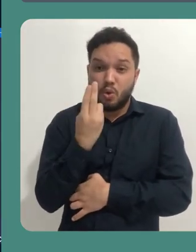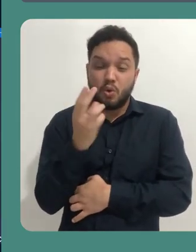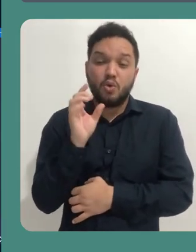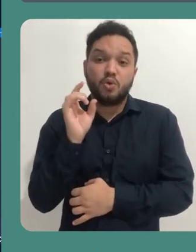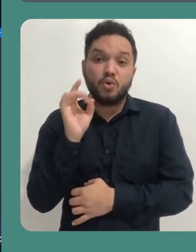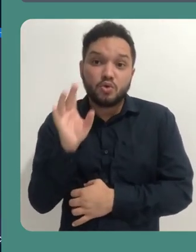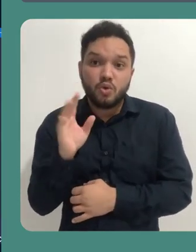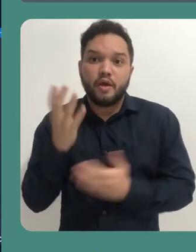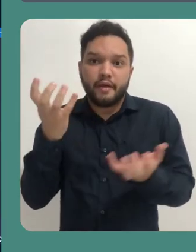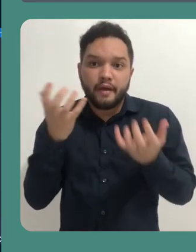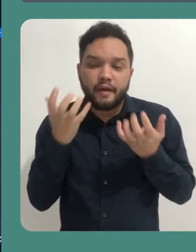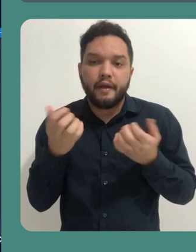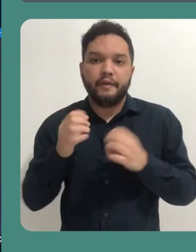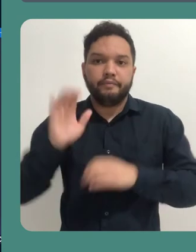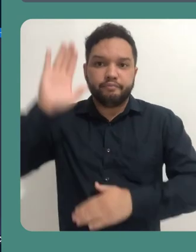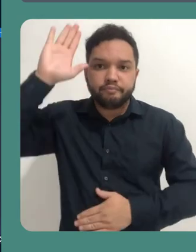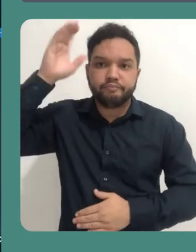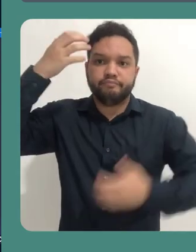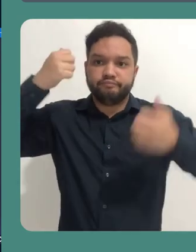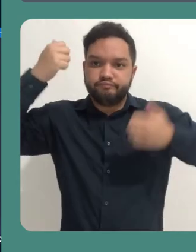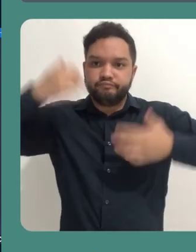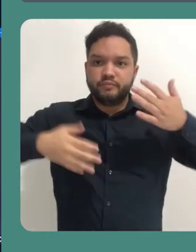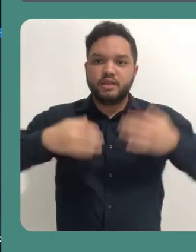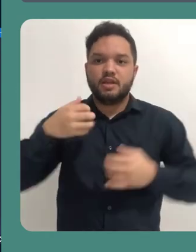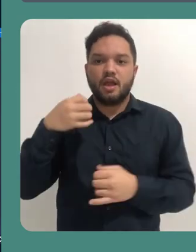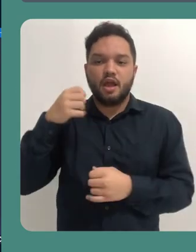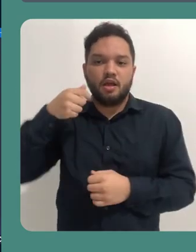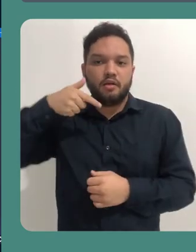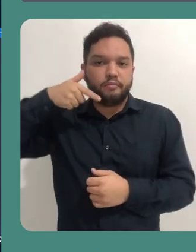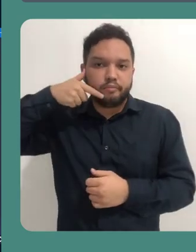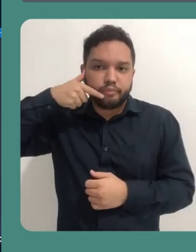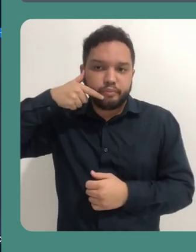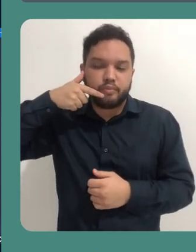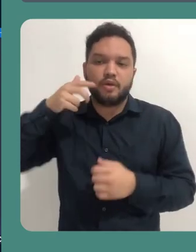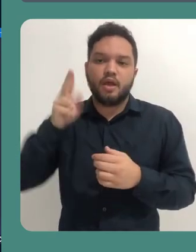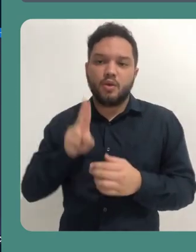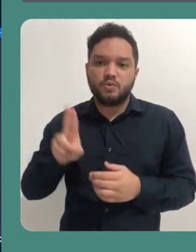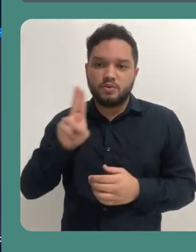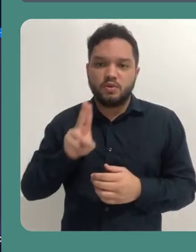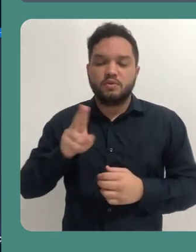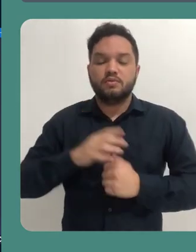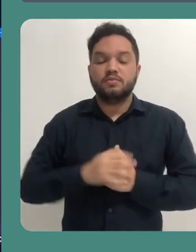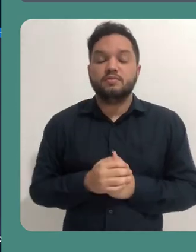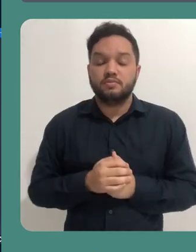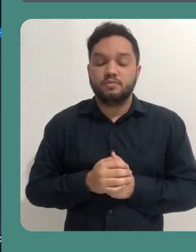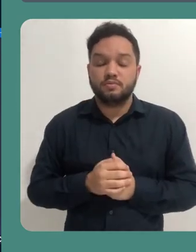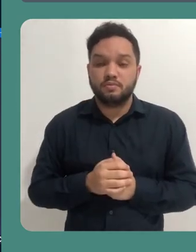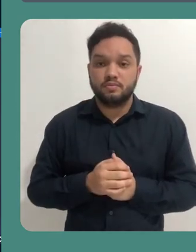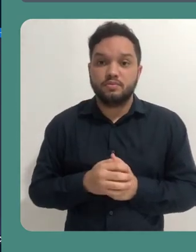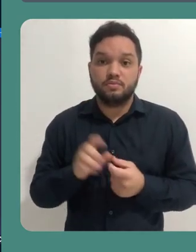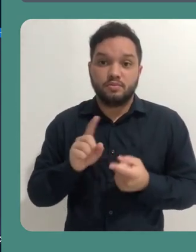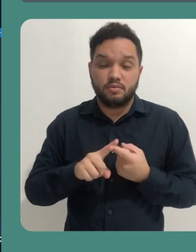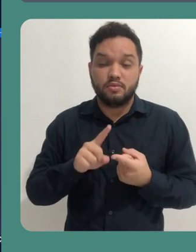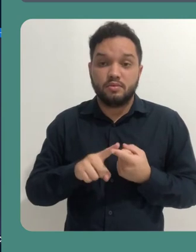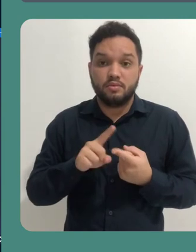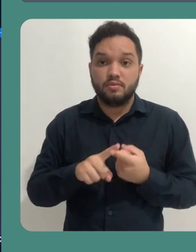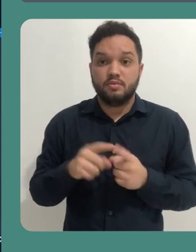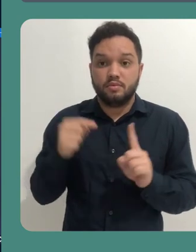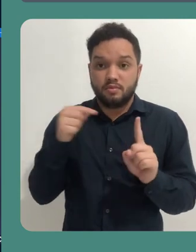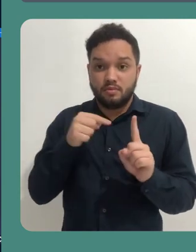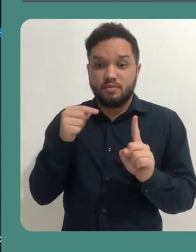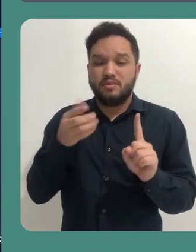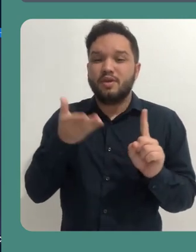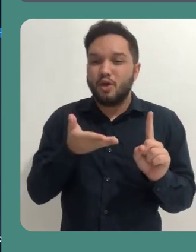É preciso também que o usuário convidado saiba como essa